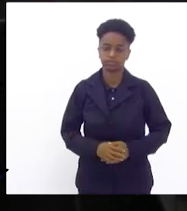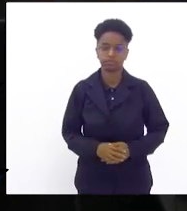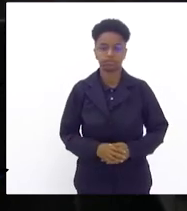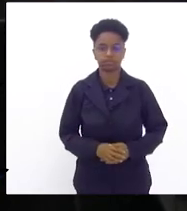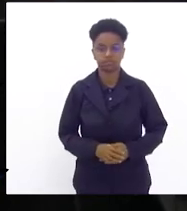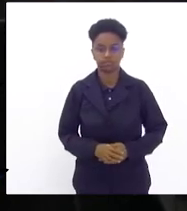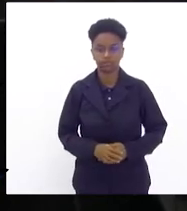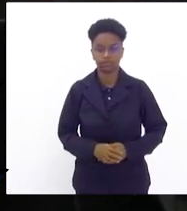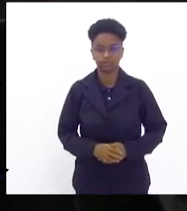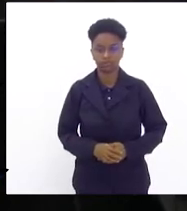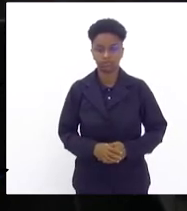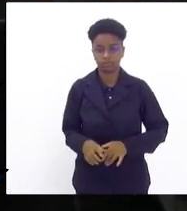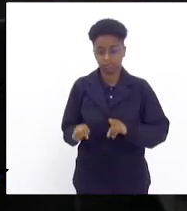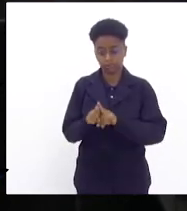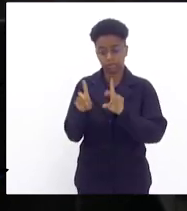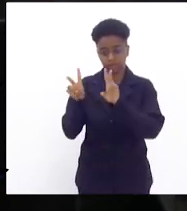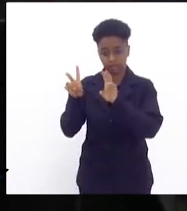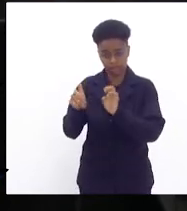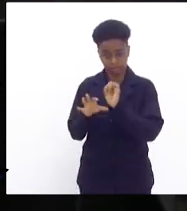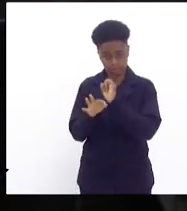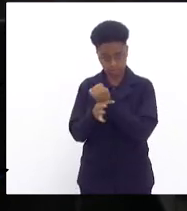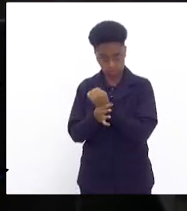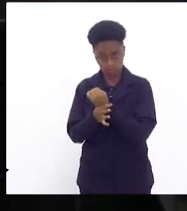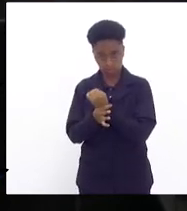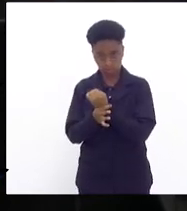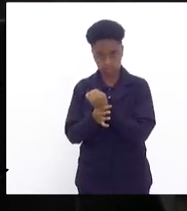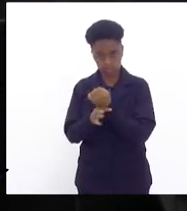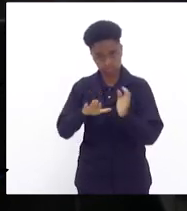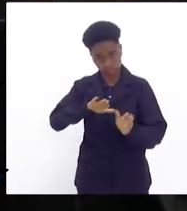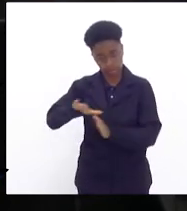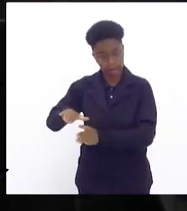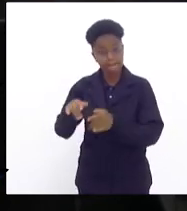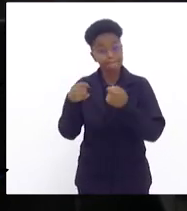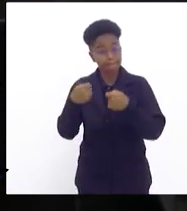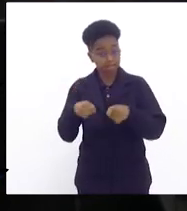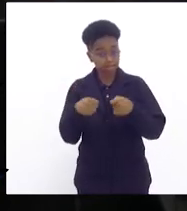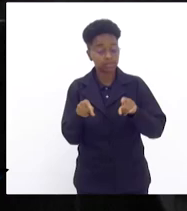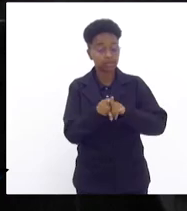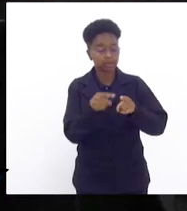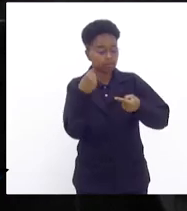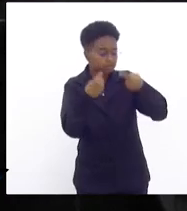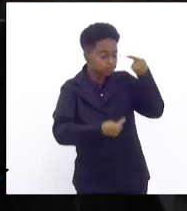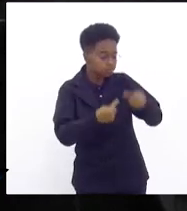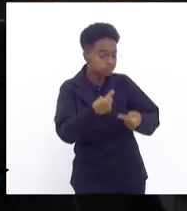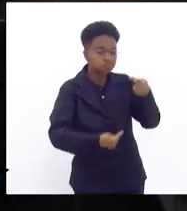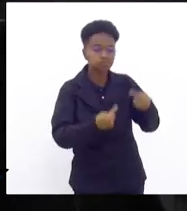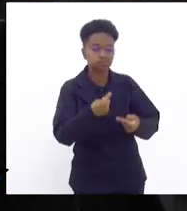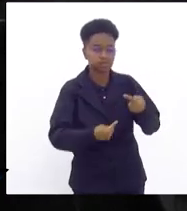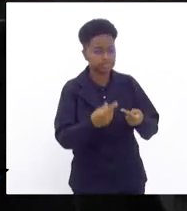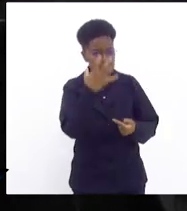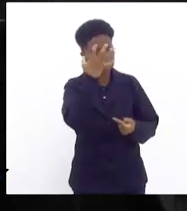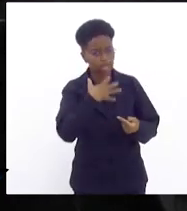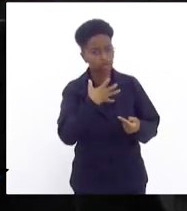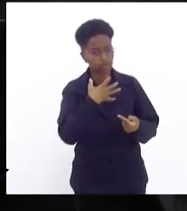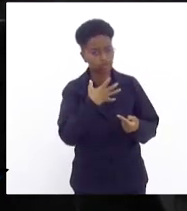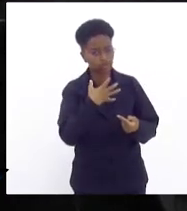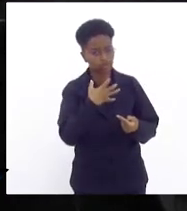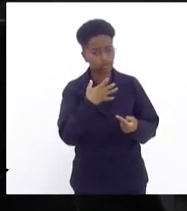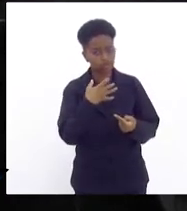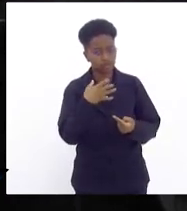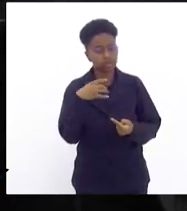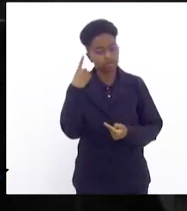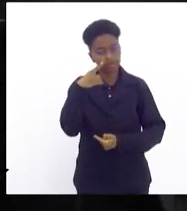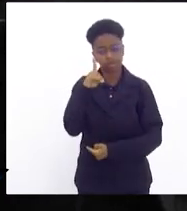além da questão da segurança, é preciso um sério debate, deputada Dani, que preside